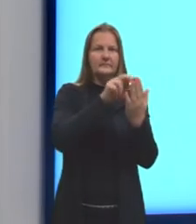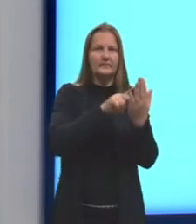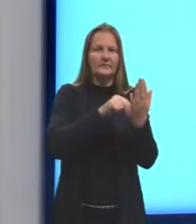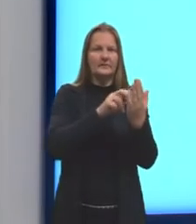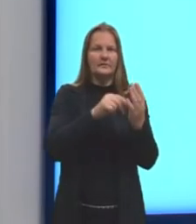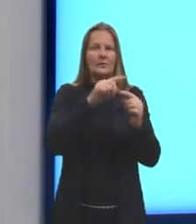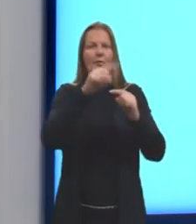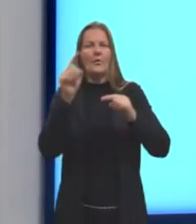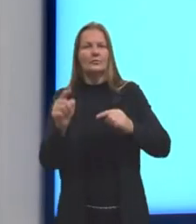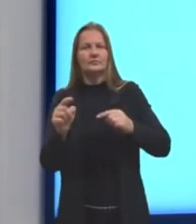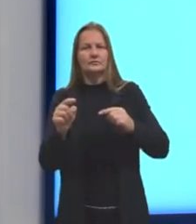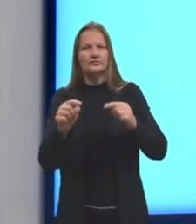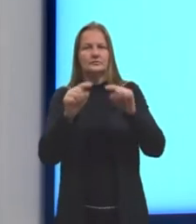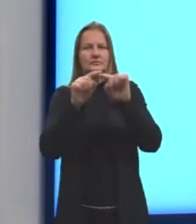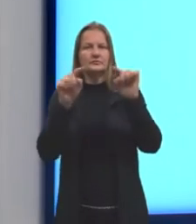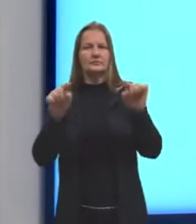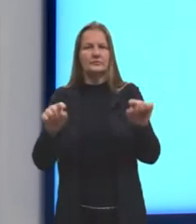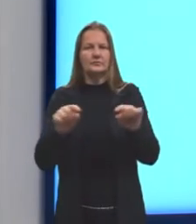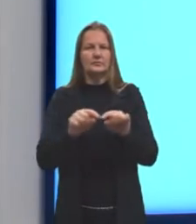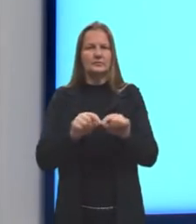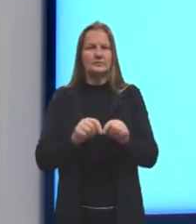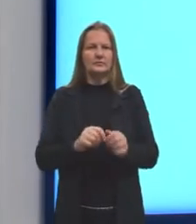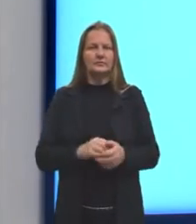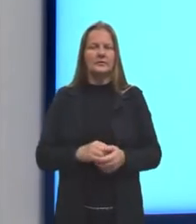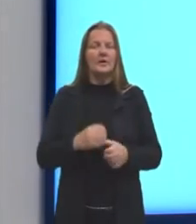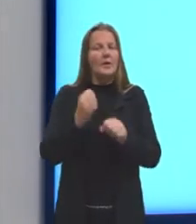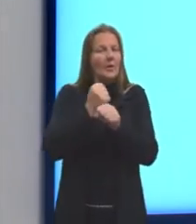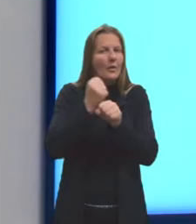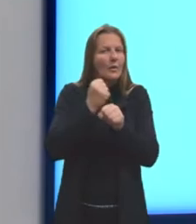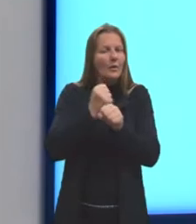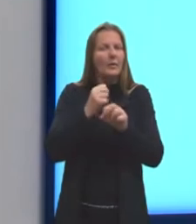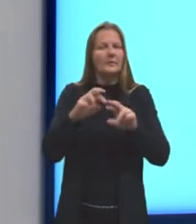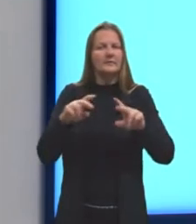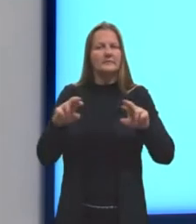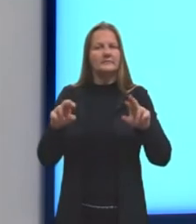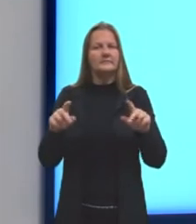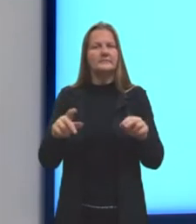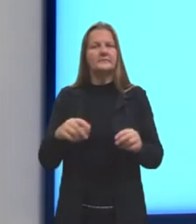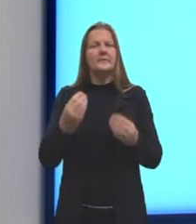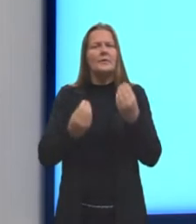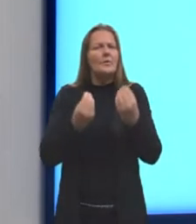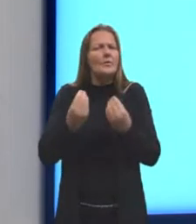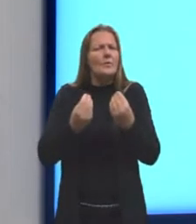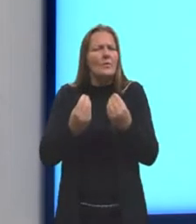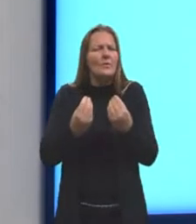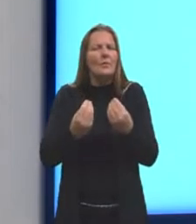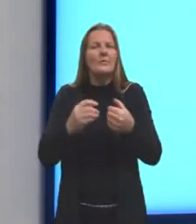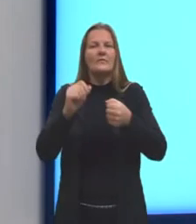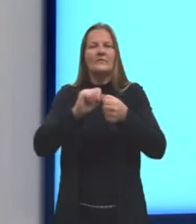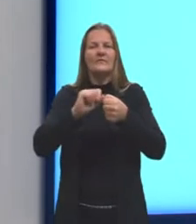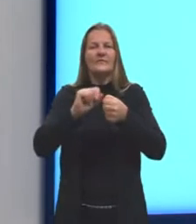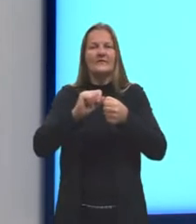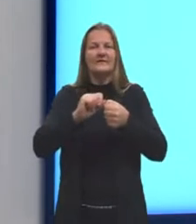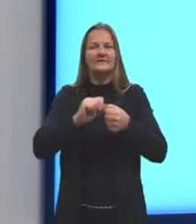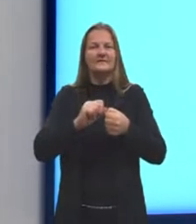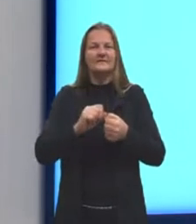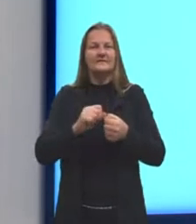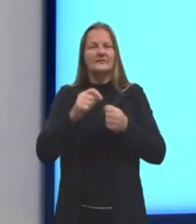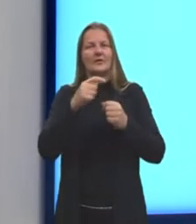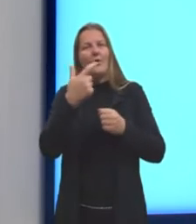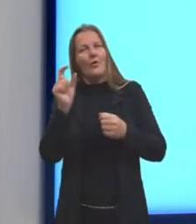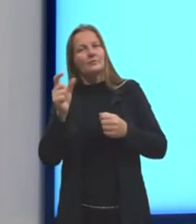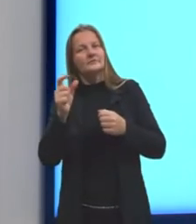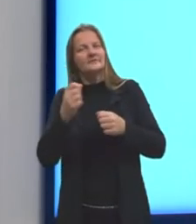um outro quadro. Então, aqui é uma obra que fala sobre como se faz uma outra